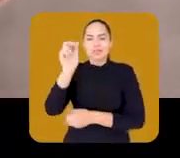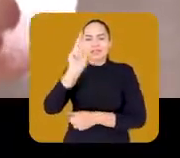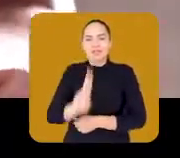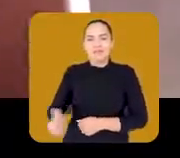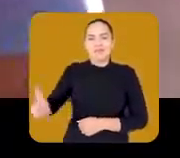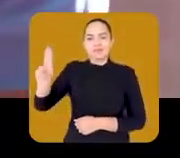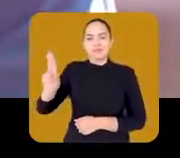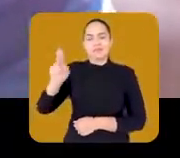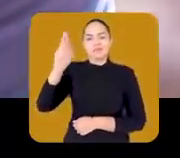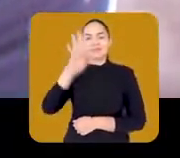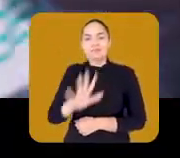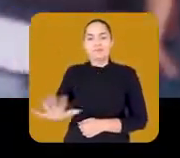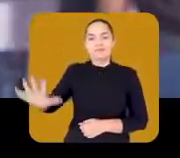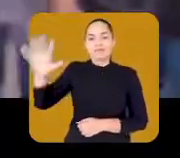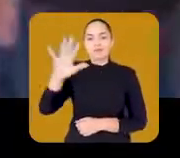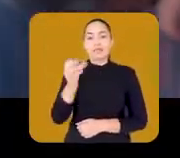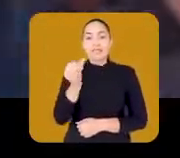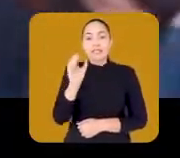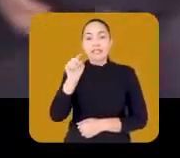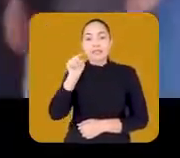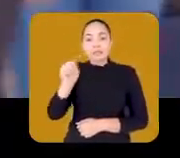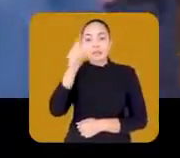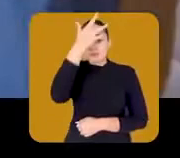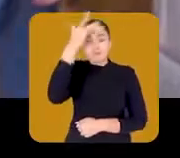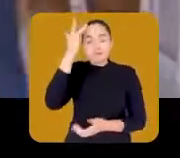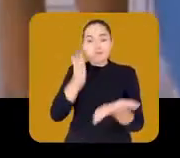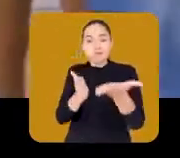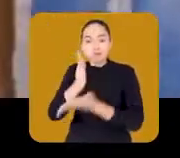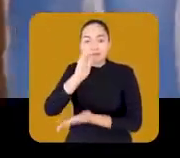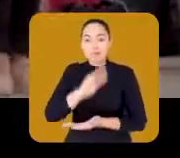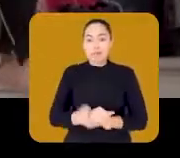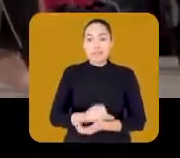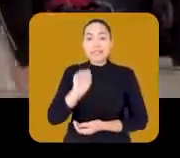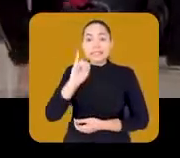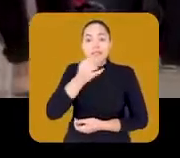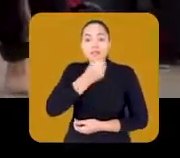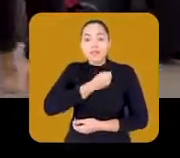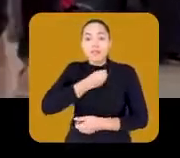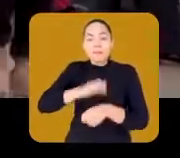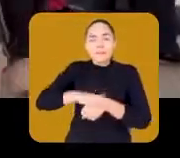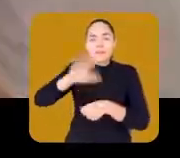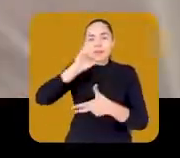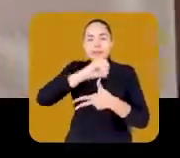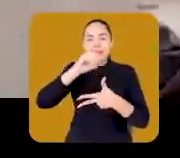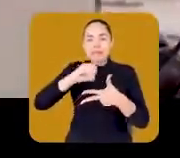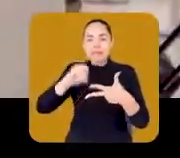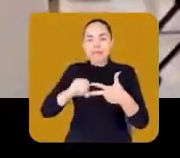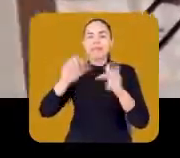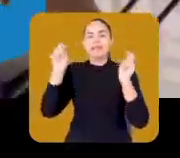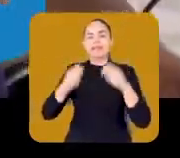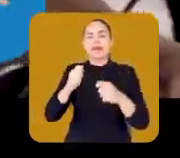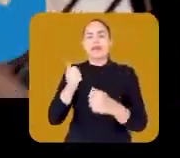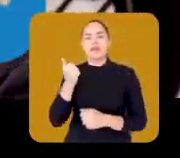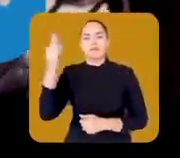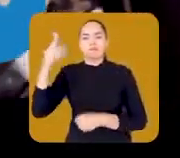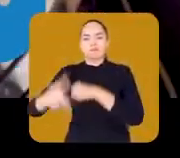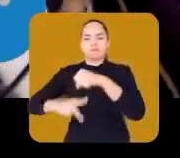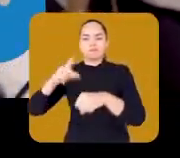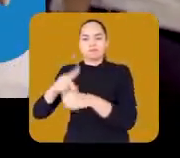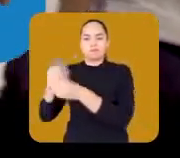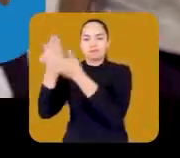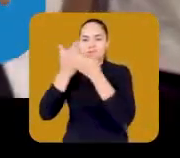melhores universidades do país. Já são mais de 60 mil beneficiados. E quem tira as melhores notas do Enem pode fazer um